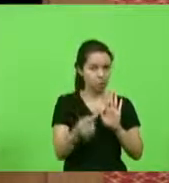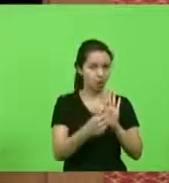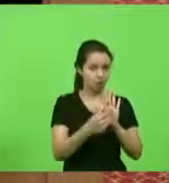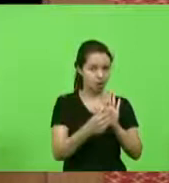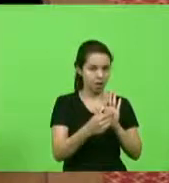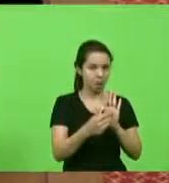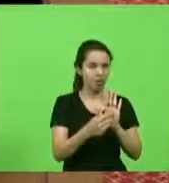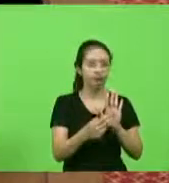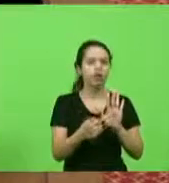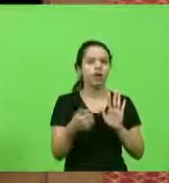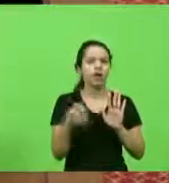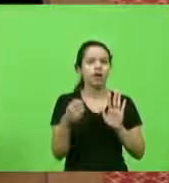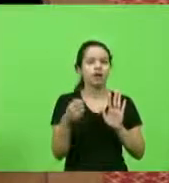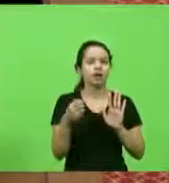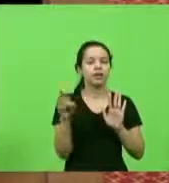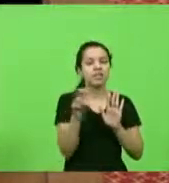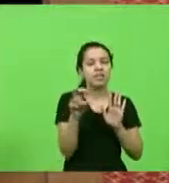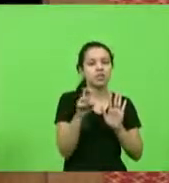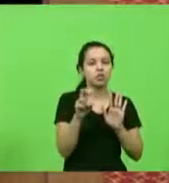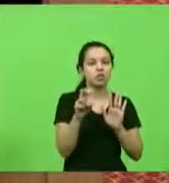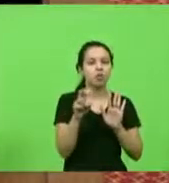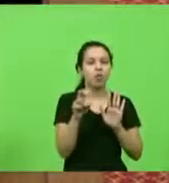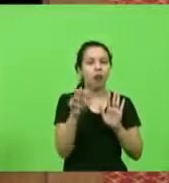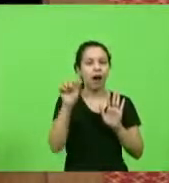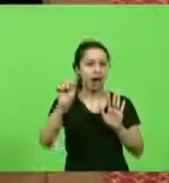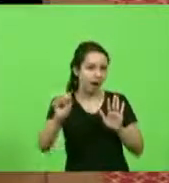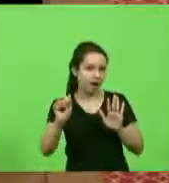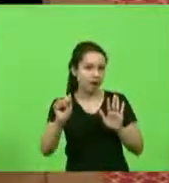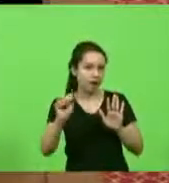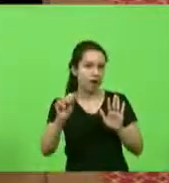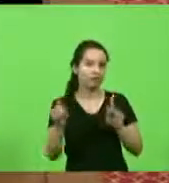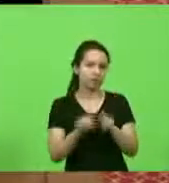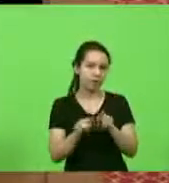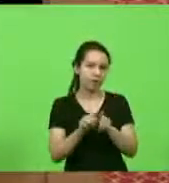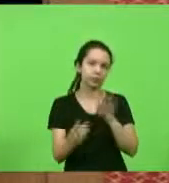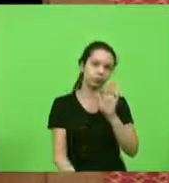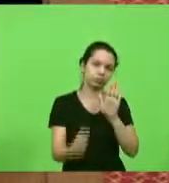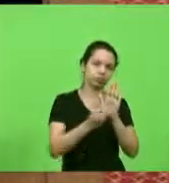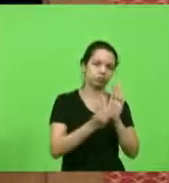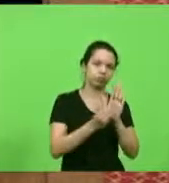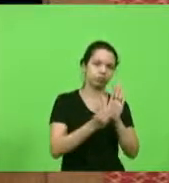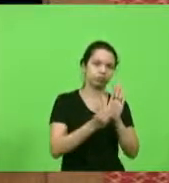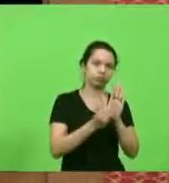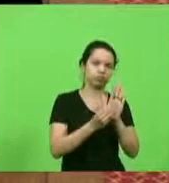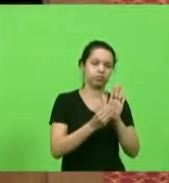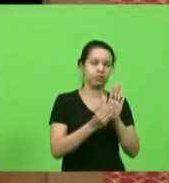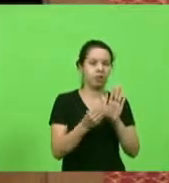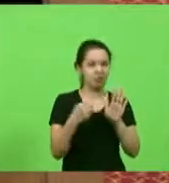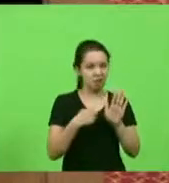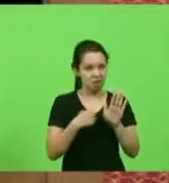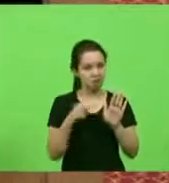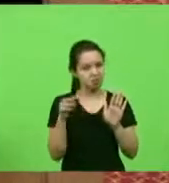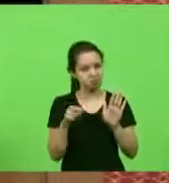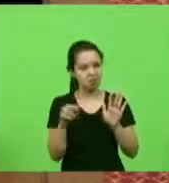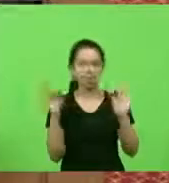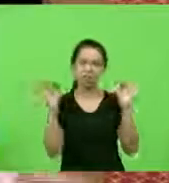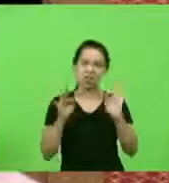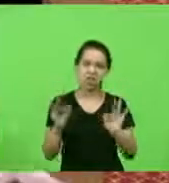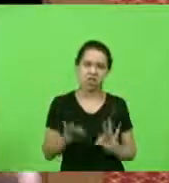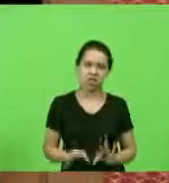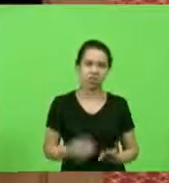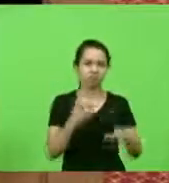quinto do Acre foi incluído e fiquei feliz repassei para alguns grupos